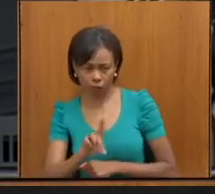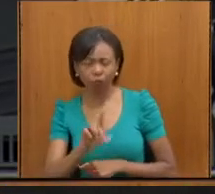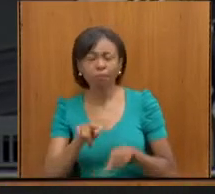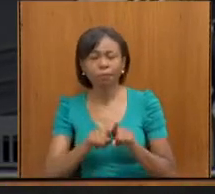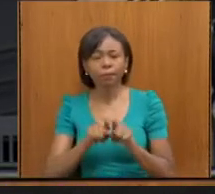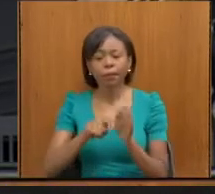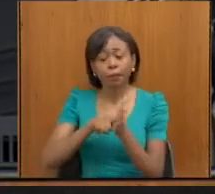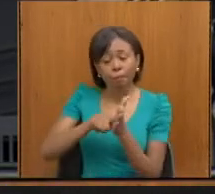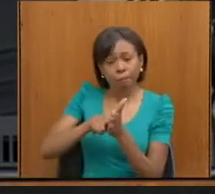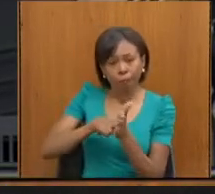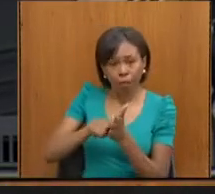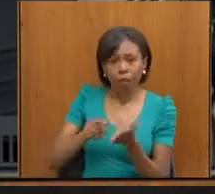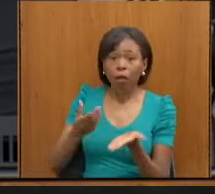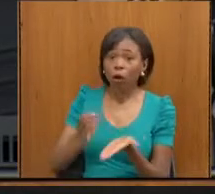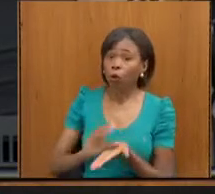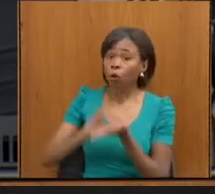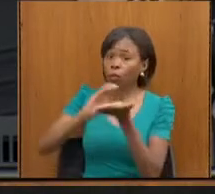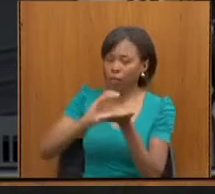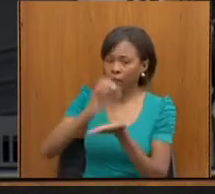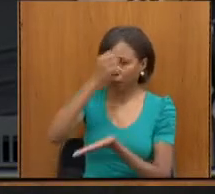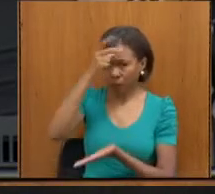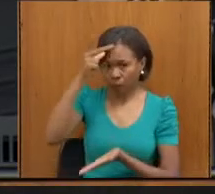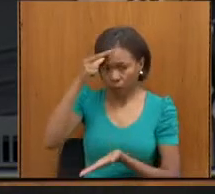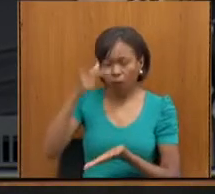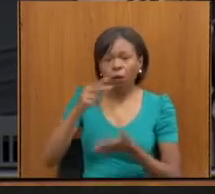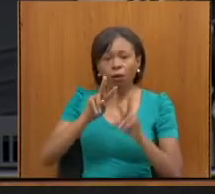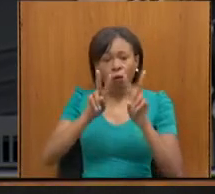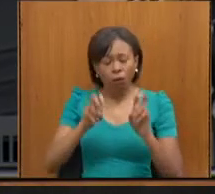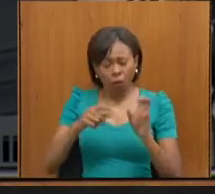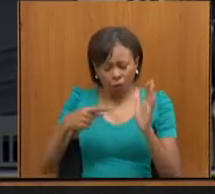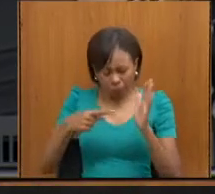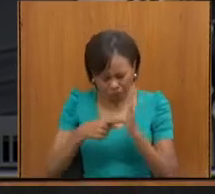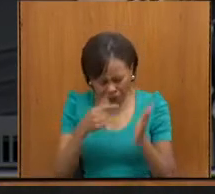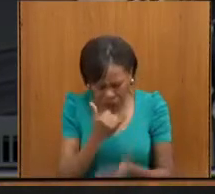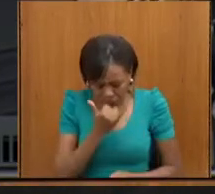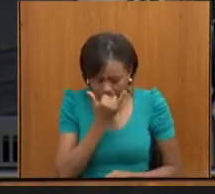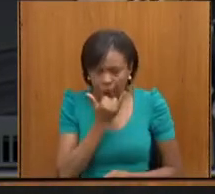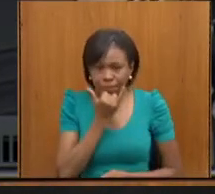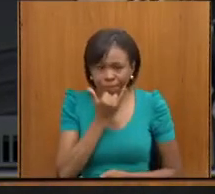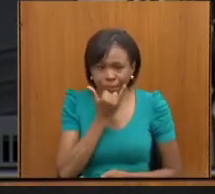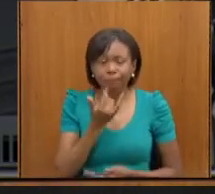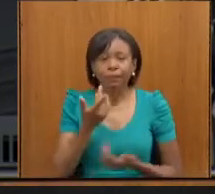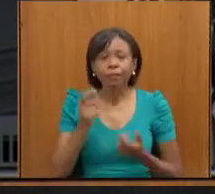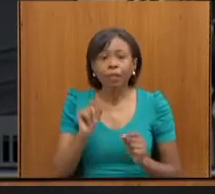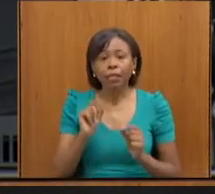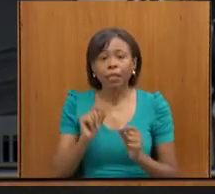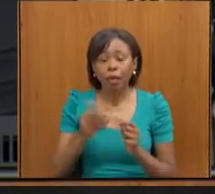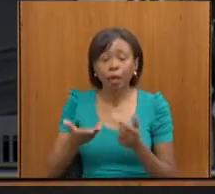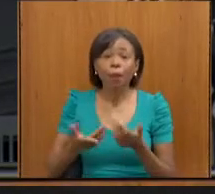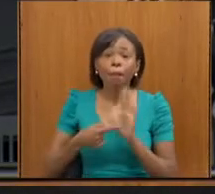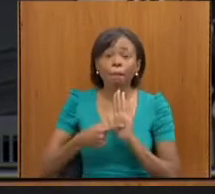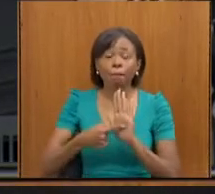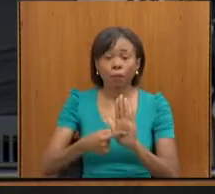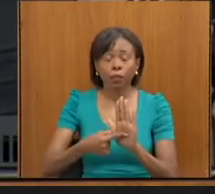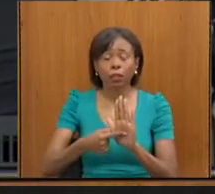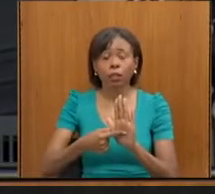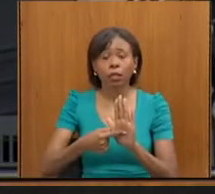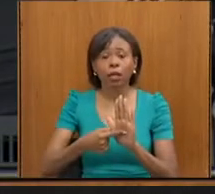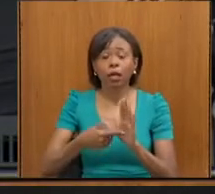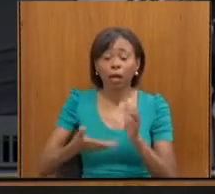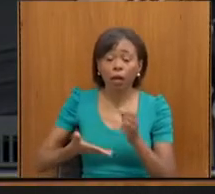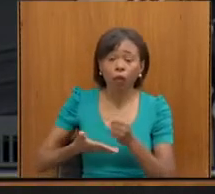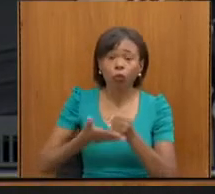municipais em relação também a denúncias, isso para balizar a estruturação de políticas públicas.